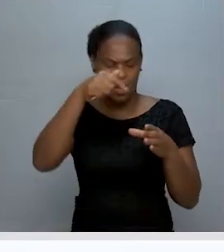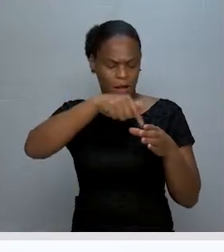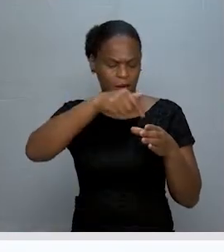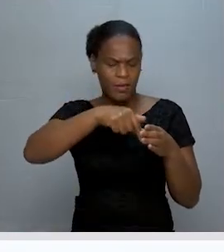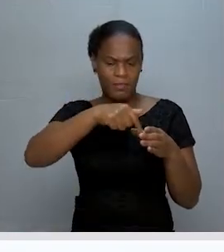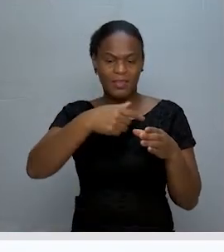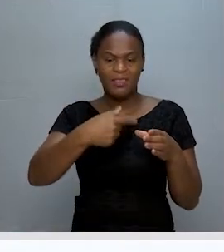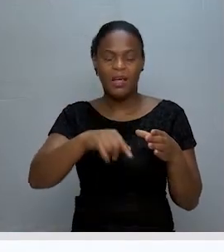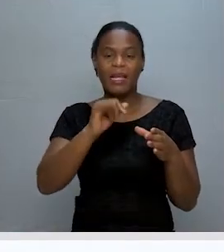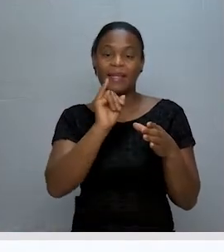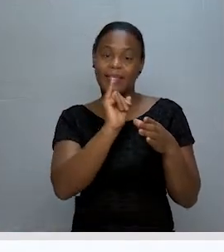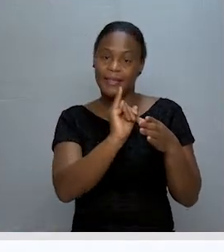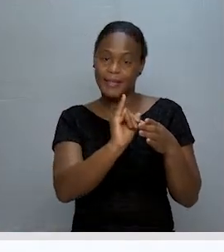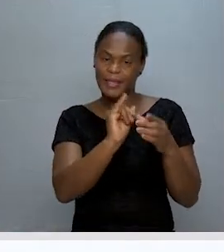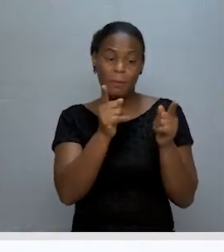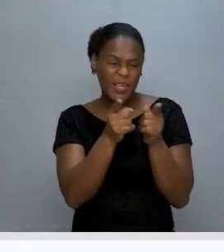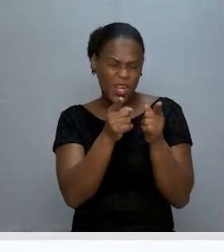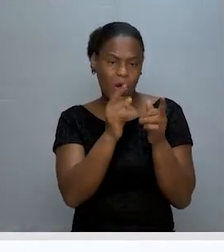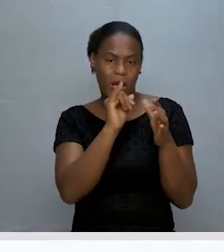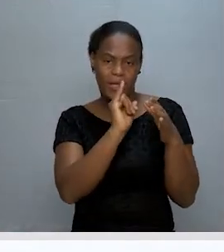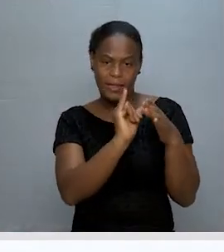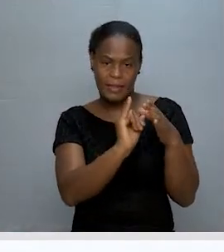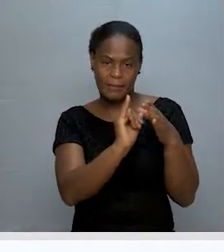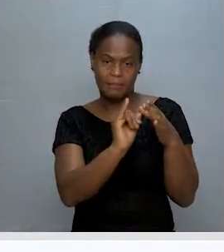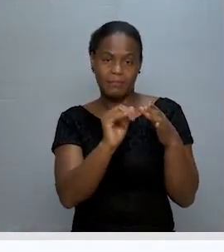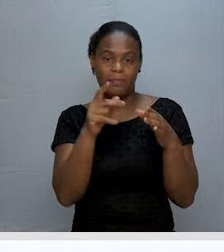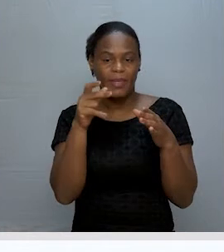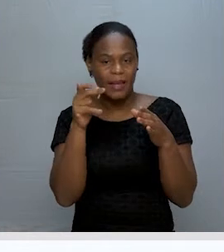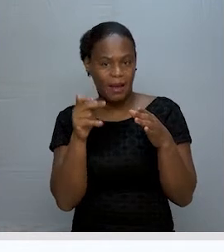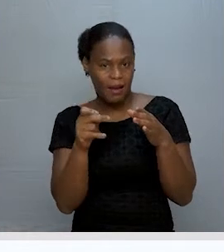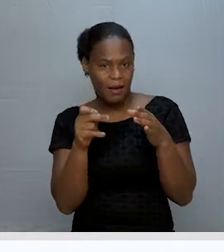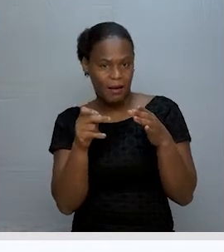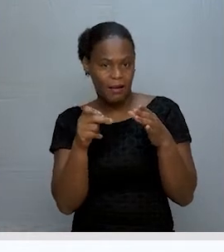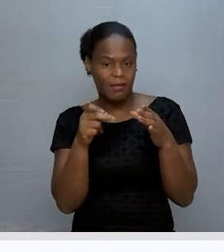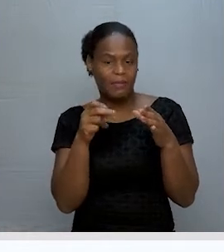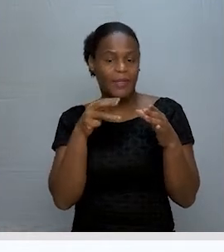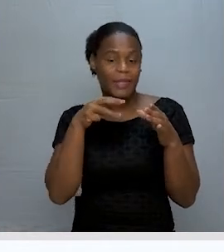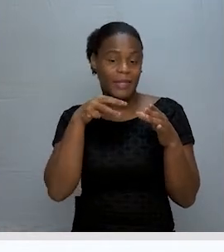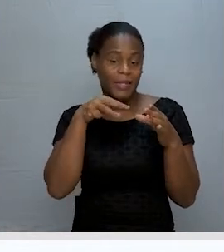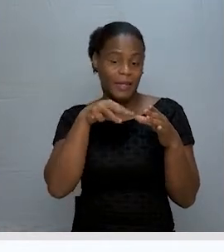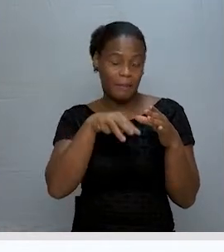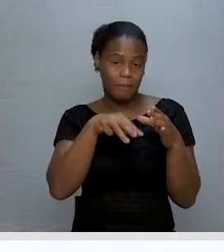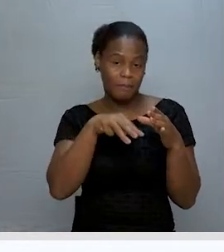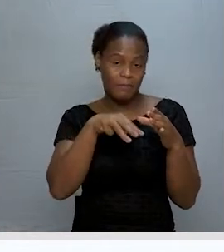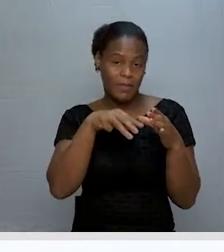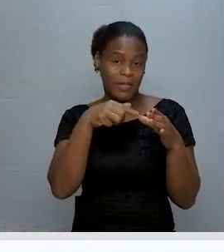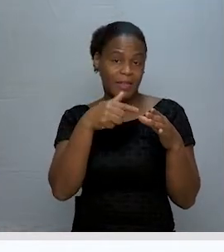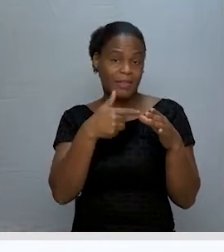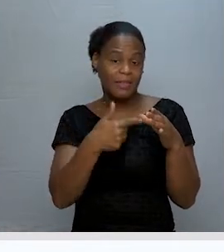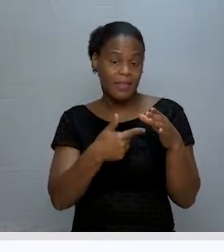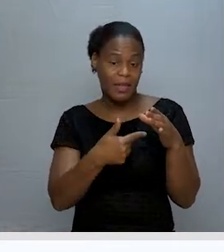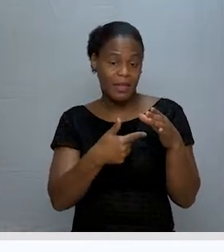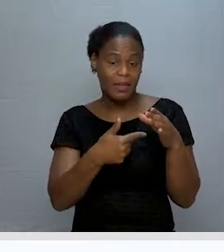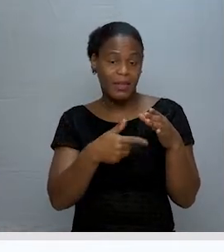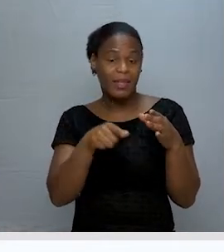I, escrito de letra minúscula, A, letra minúscula, M, letra minúscula, T e